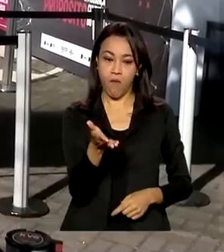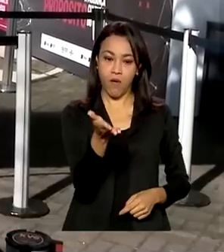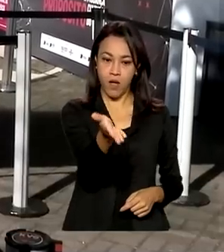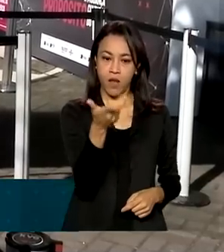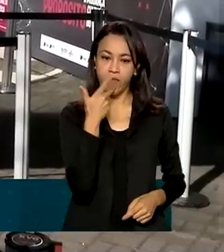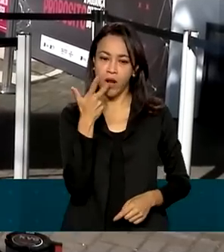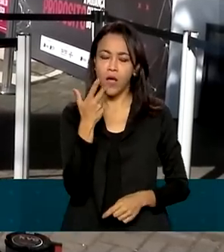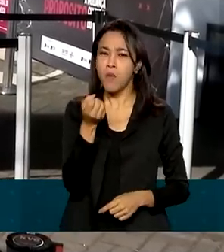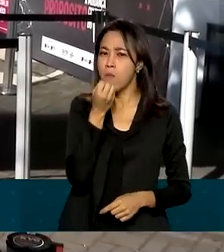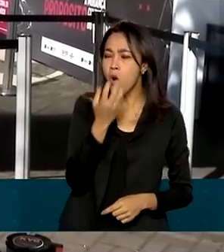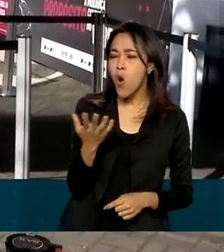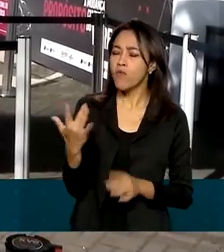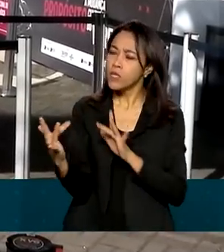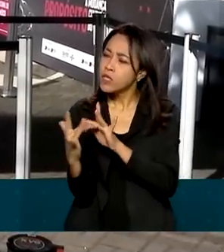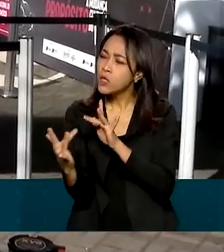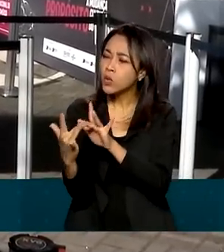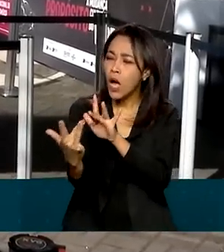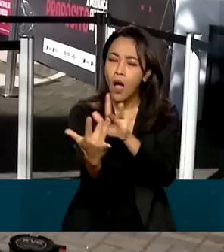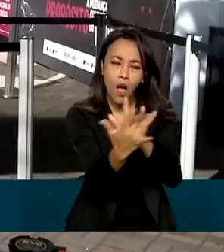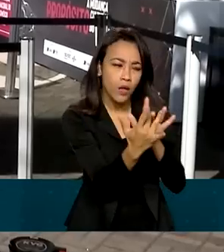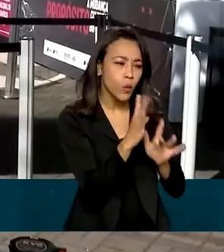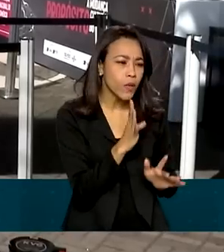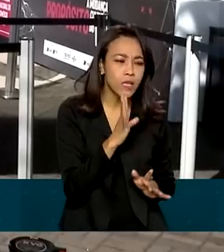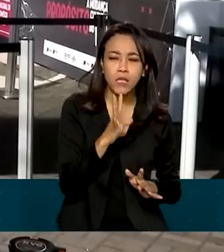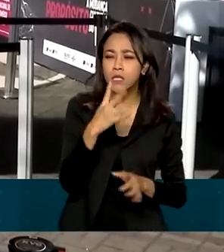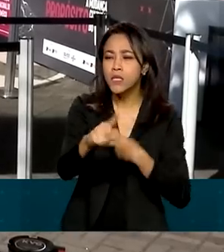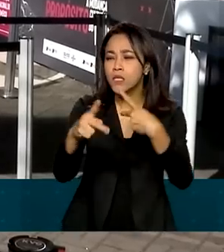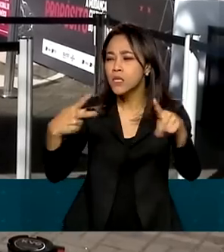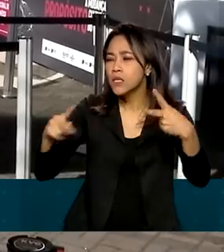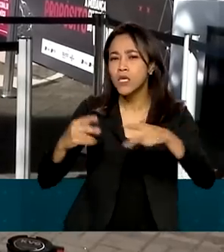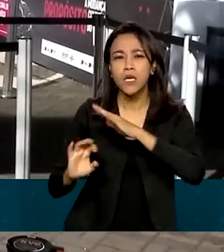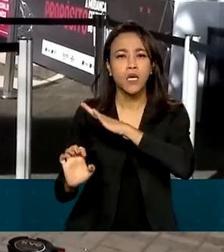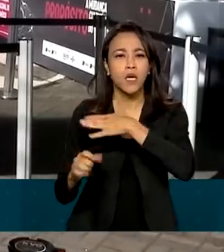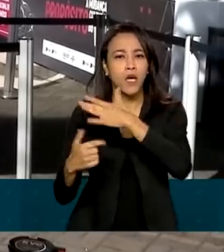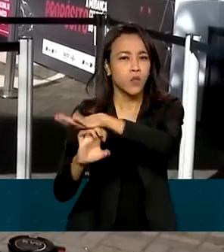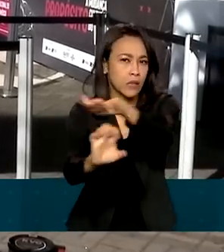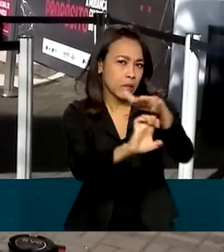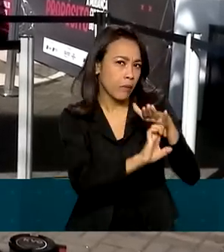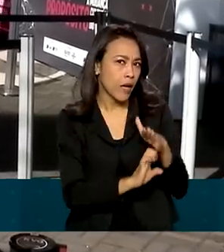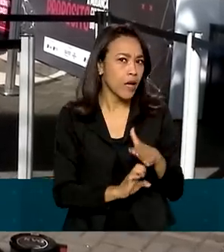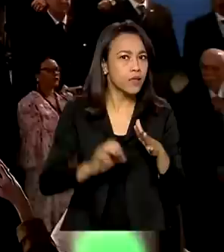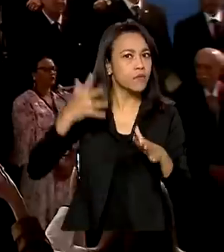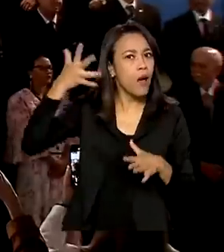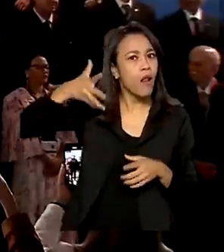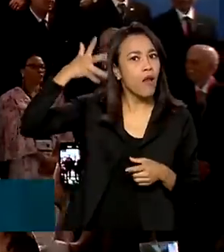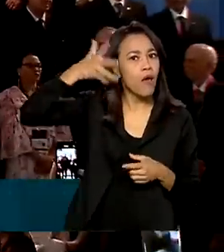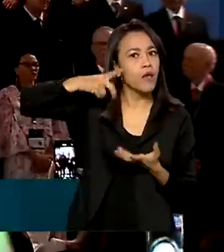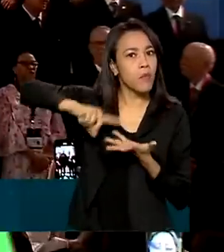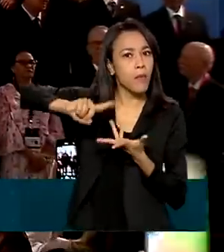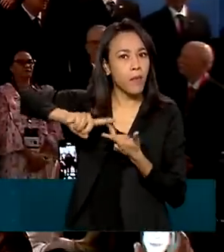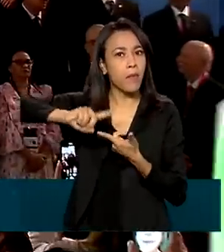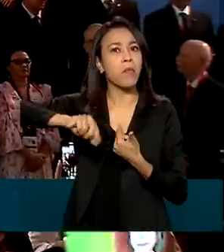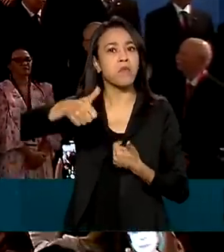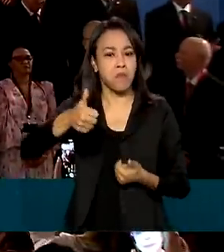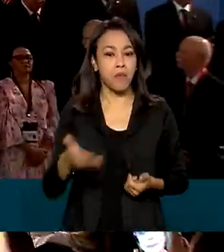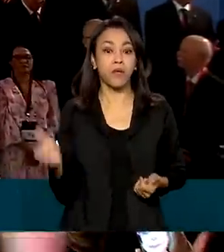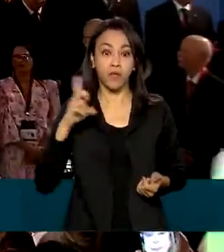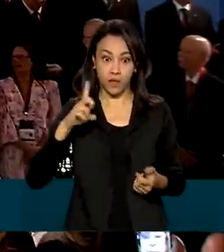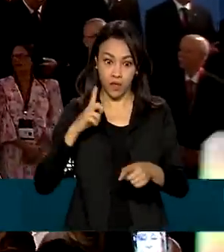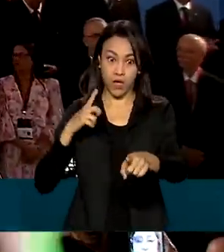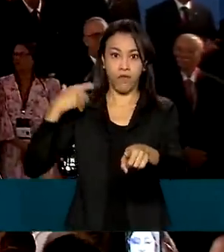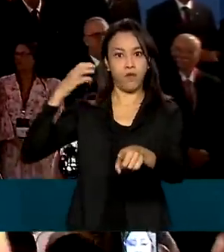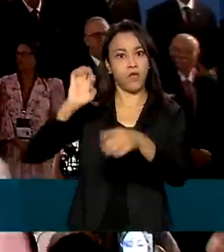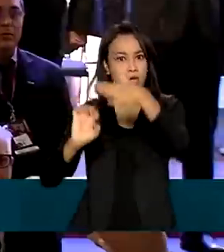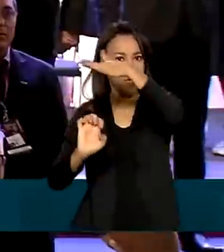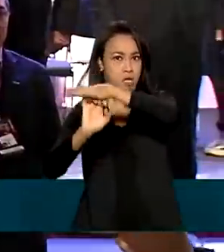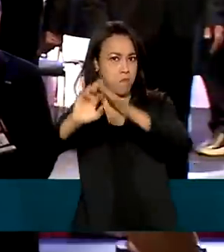e conhecer a realidade dos outros segmentos, você também se atualiza muito com as palestras. O encontro recebeu empresários